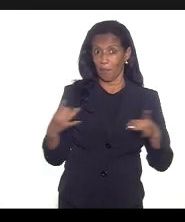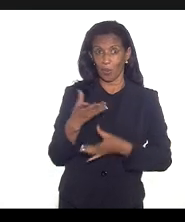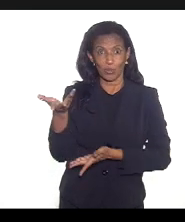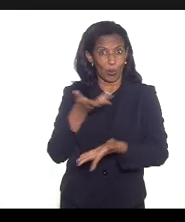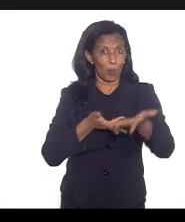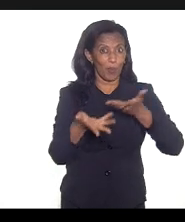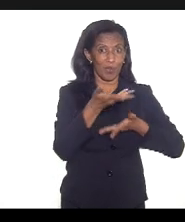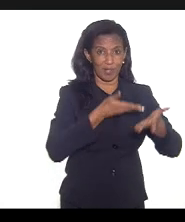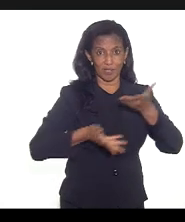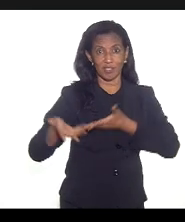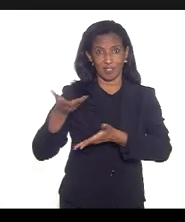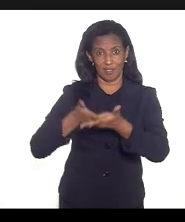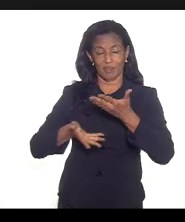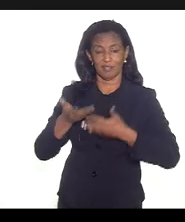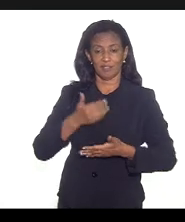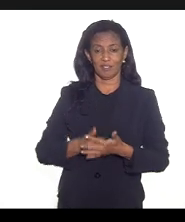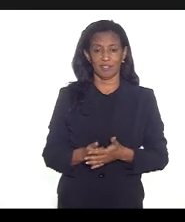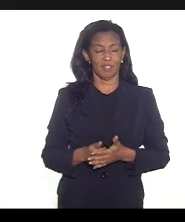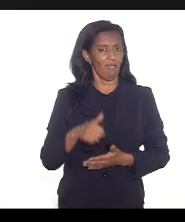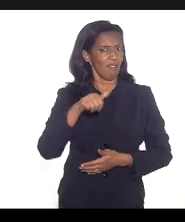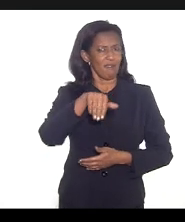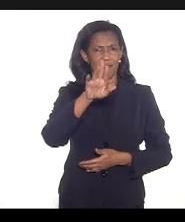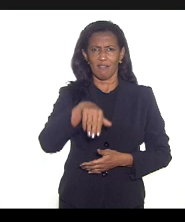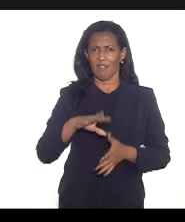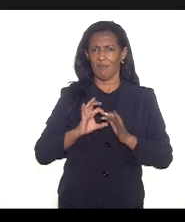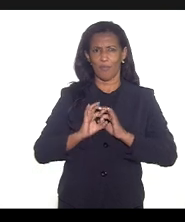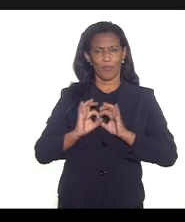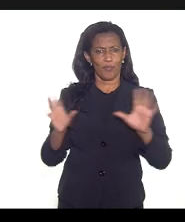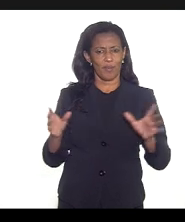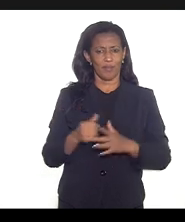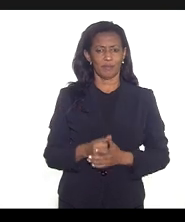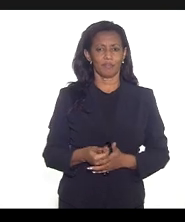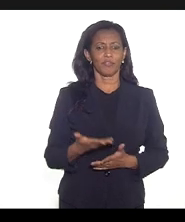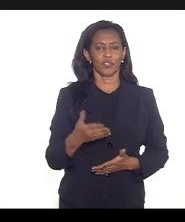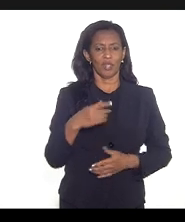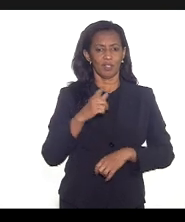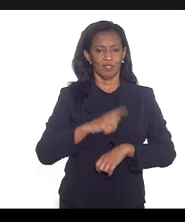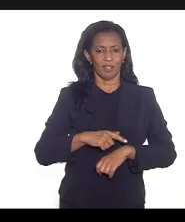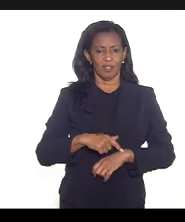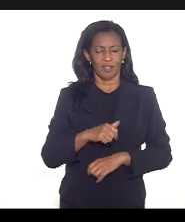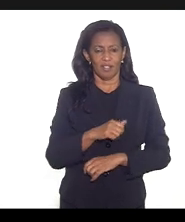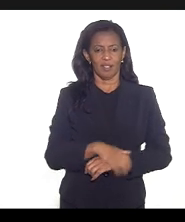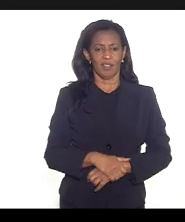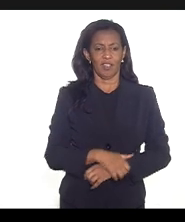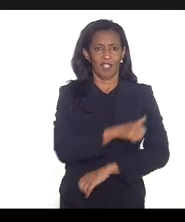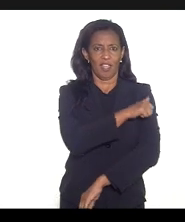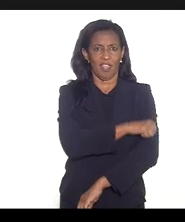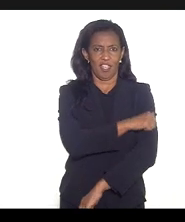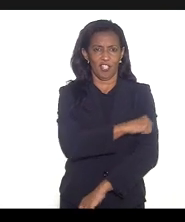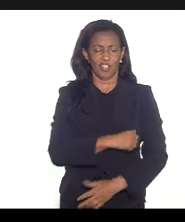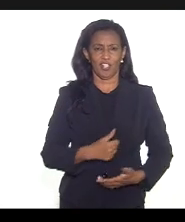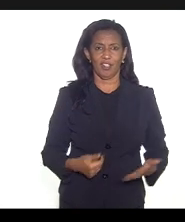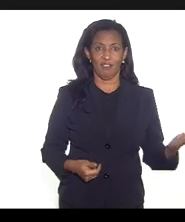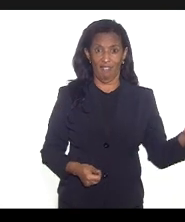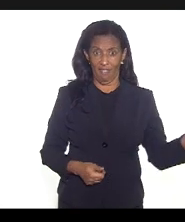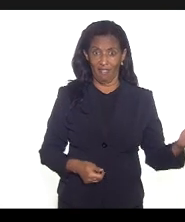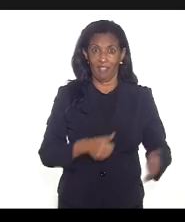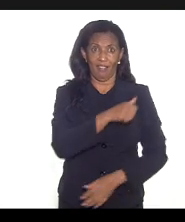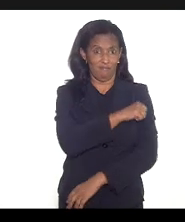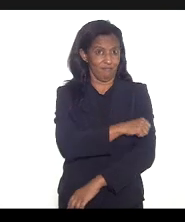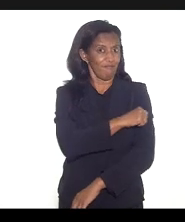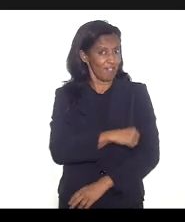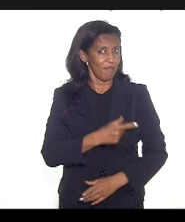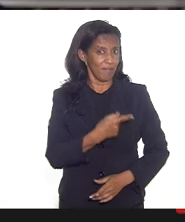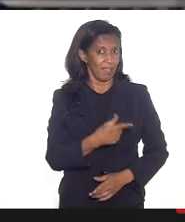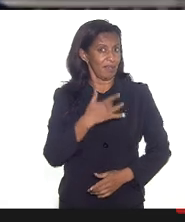compartilhamos e vamos compartilhar com quem quiser eu passo já imediatamente para deputada enfermeira rejane que é enfermeira área